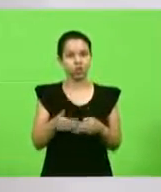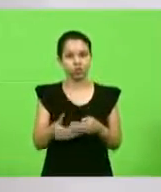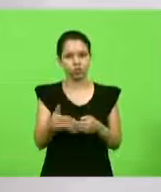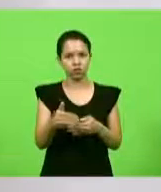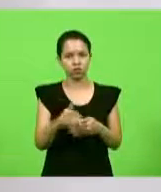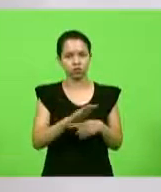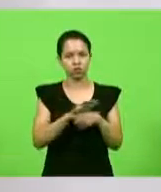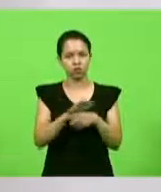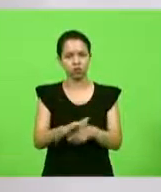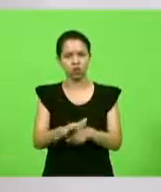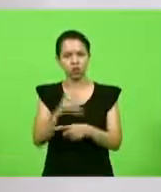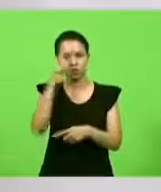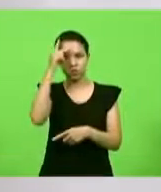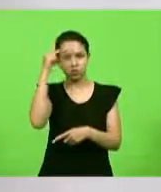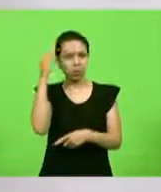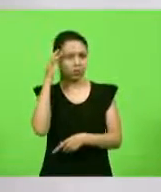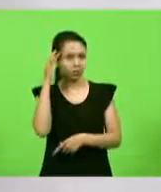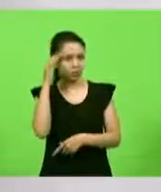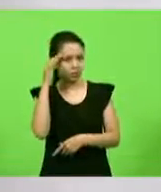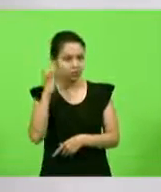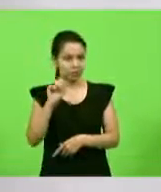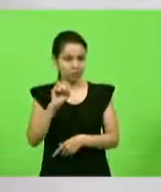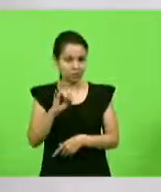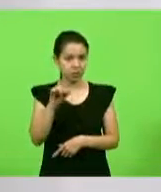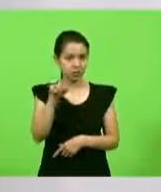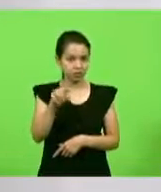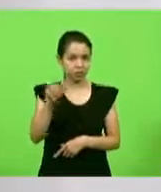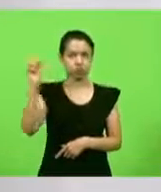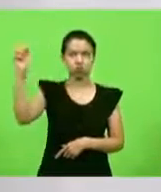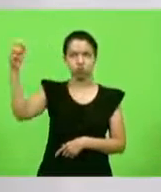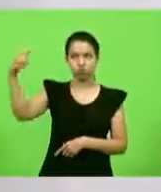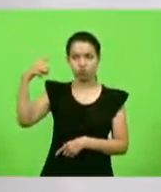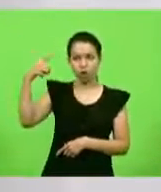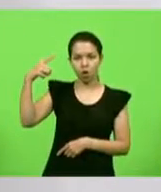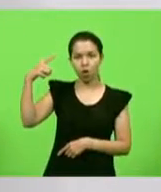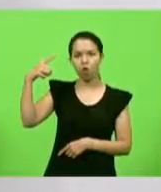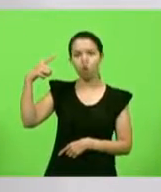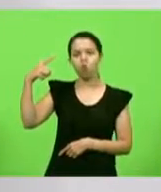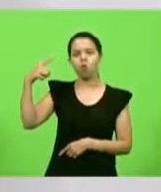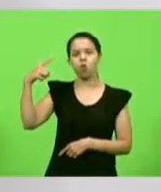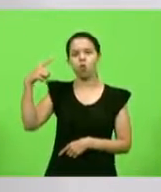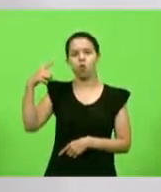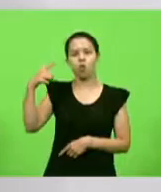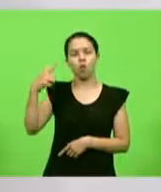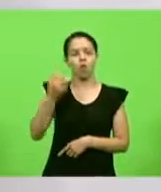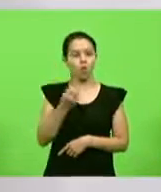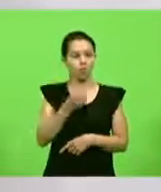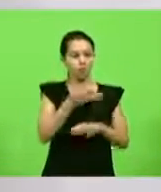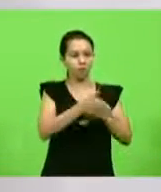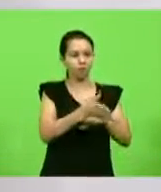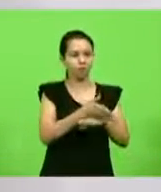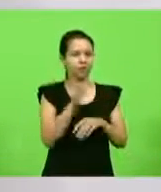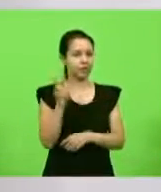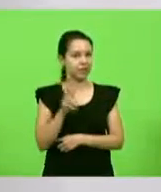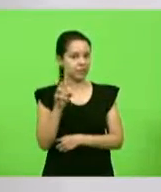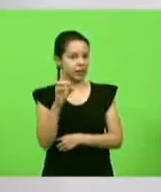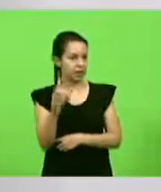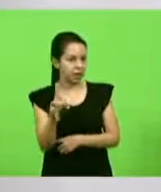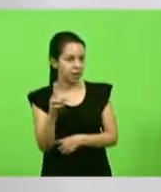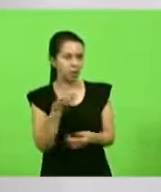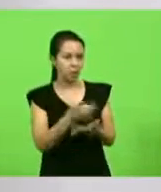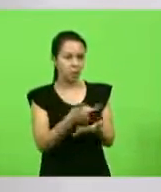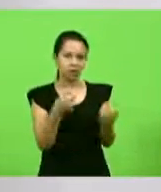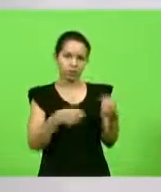um banho de sol, que você não precisa comprar a vitamina D3 na farmácia ou em algum lugar, num site, por exemplo,